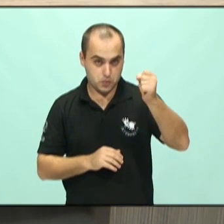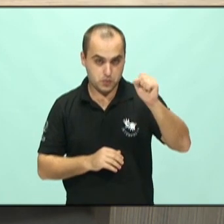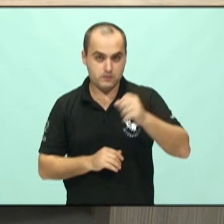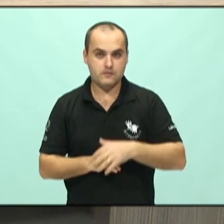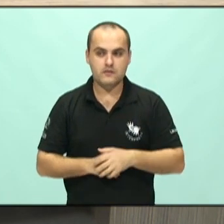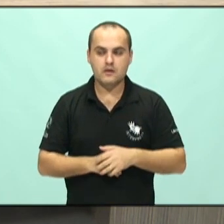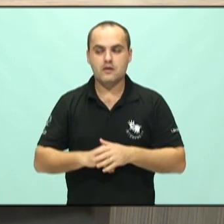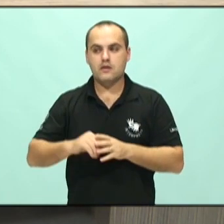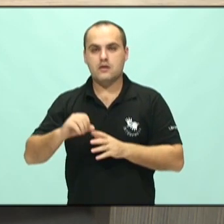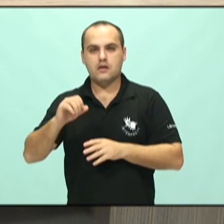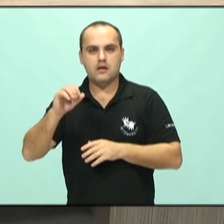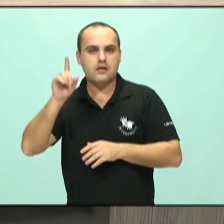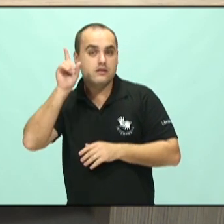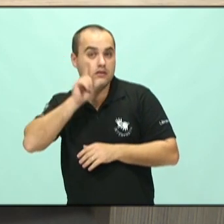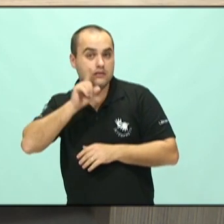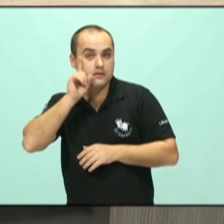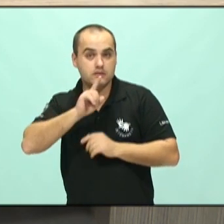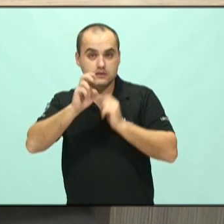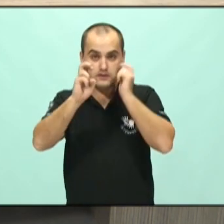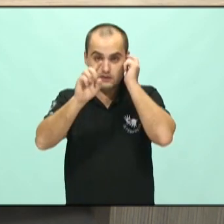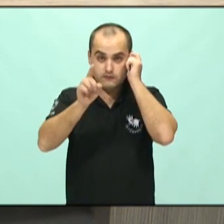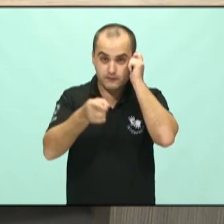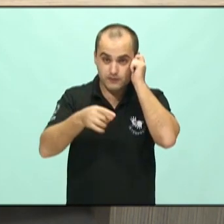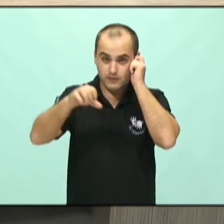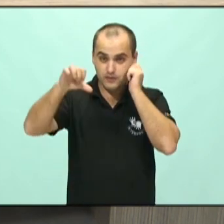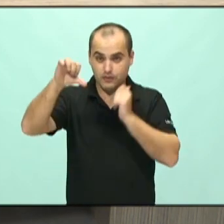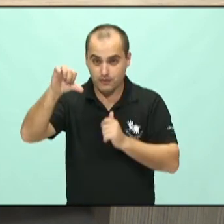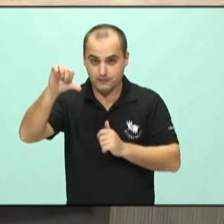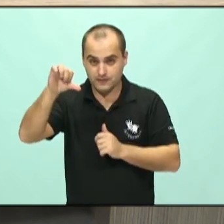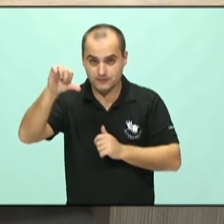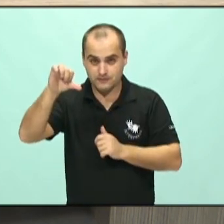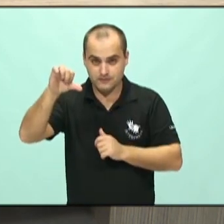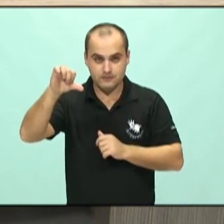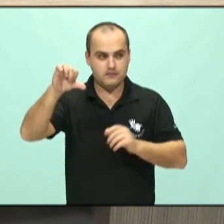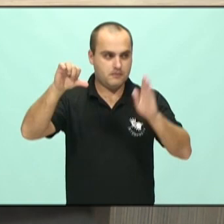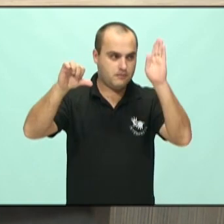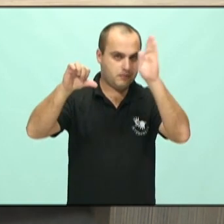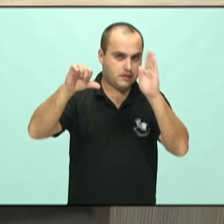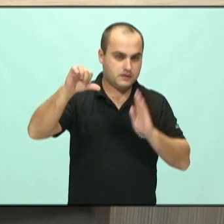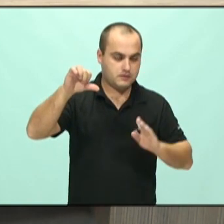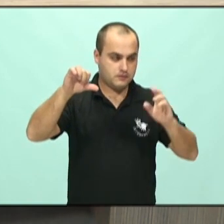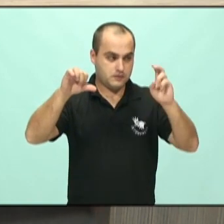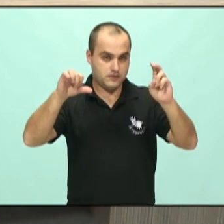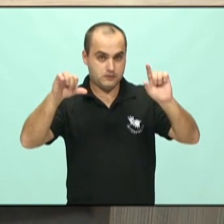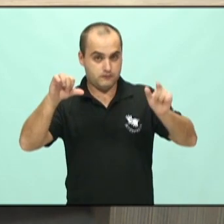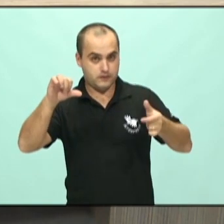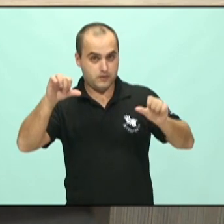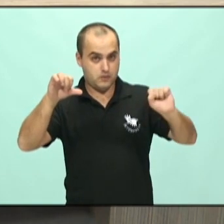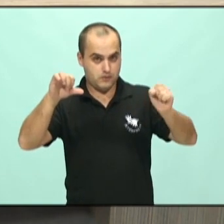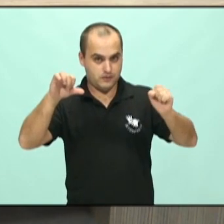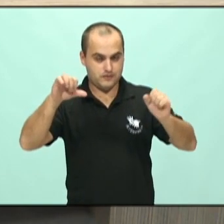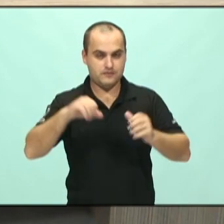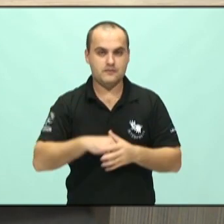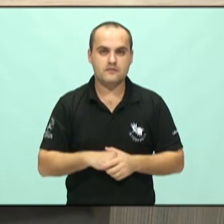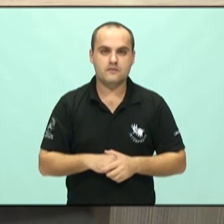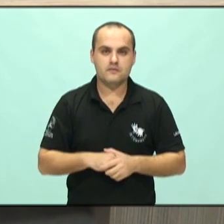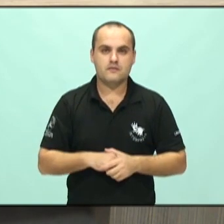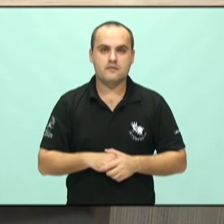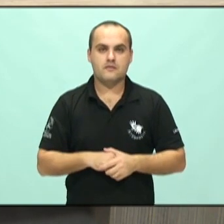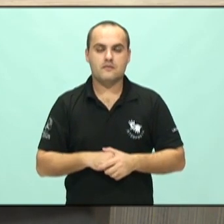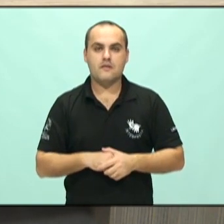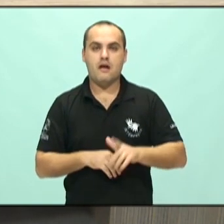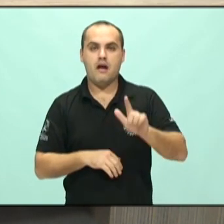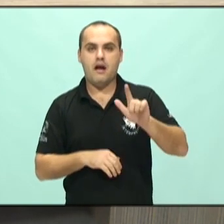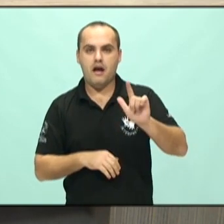Estados Unidos, 5,9%. Um índice um pouquinho acima do Brasil. Quarta causa de